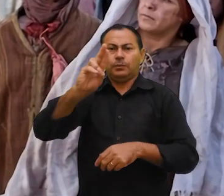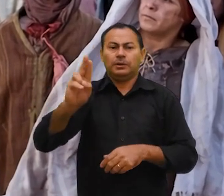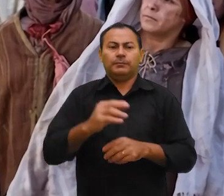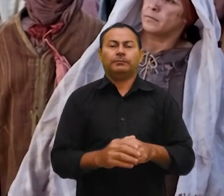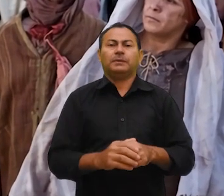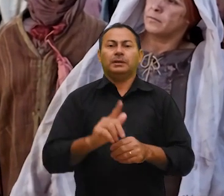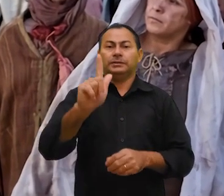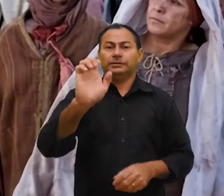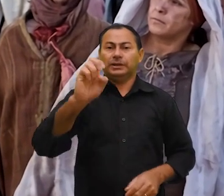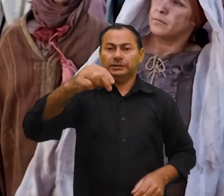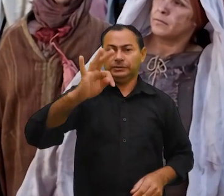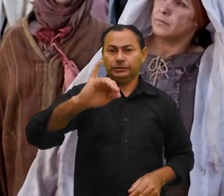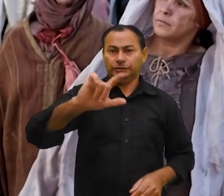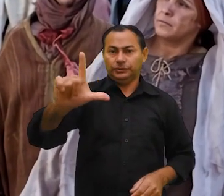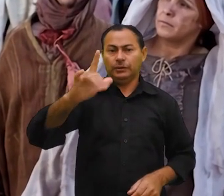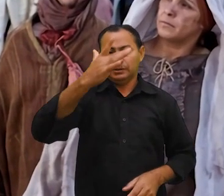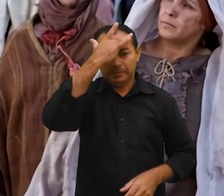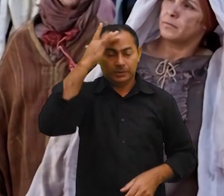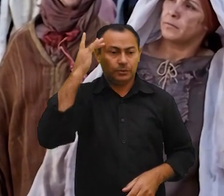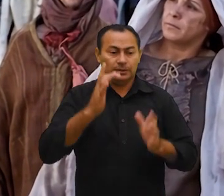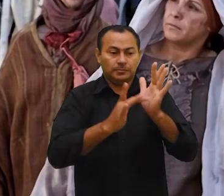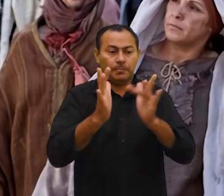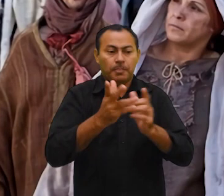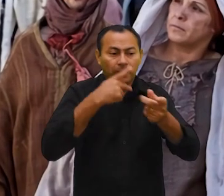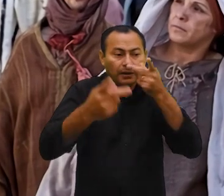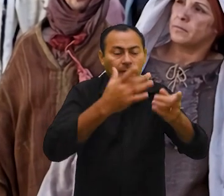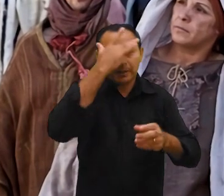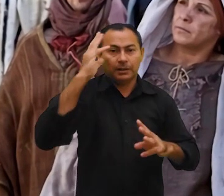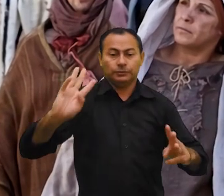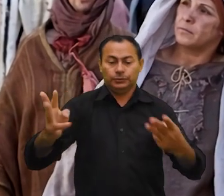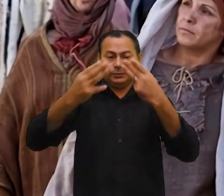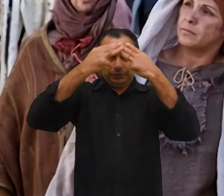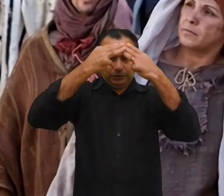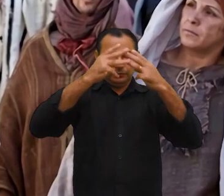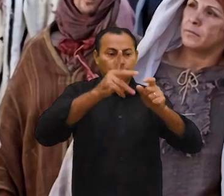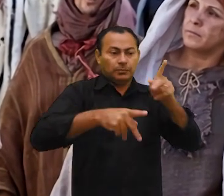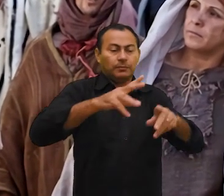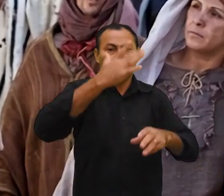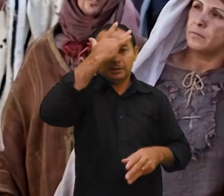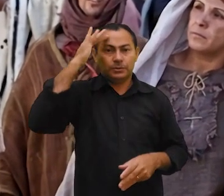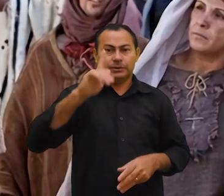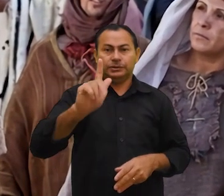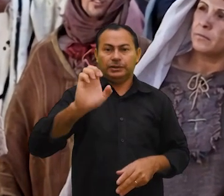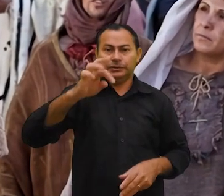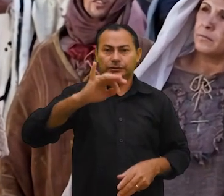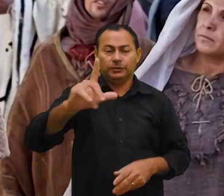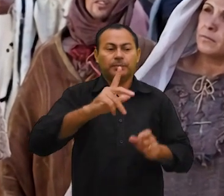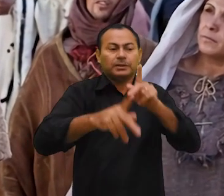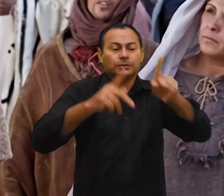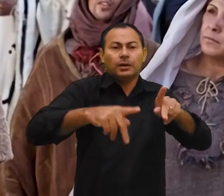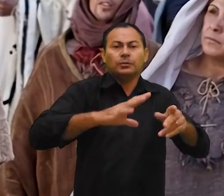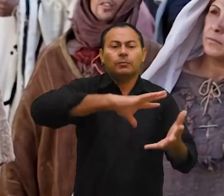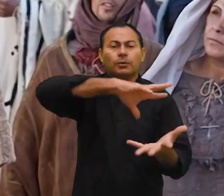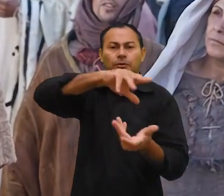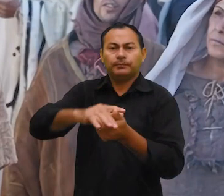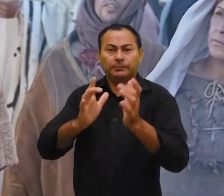usavam o termo gentil, porque as pessoas para as quais Jesus estava falando eram judias e consideravam os gentios como do mundo. Jesus